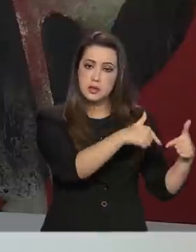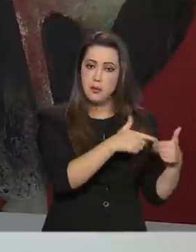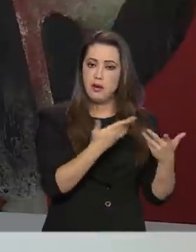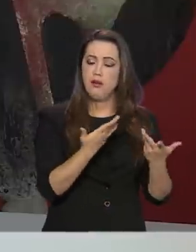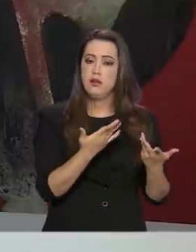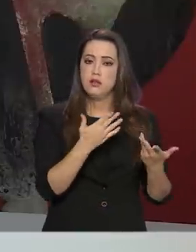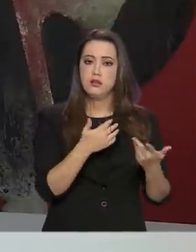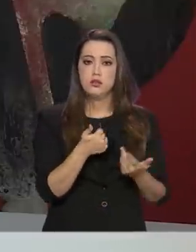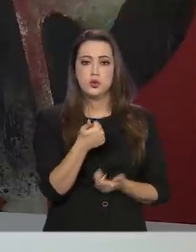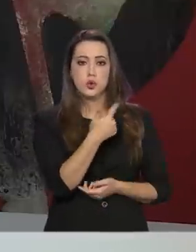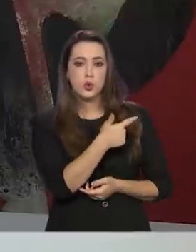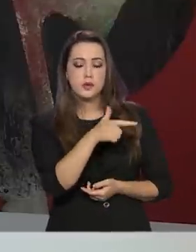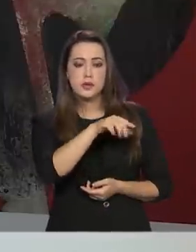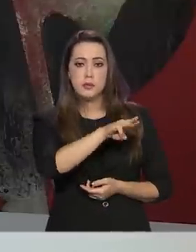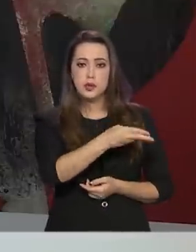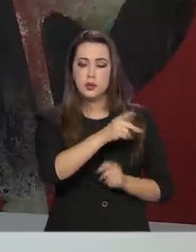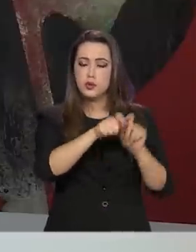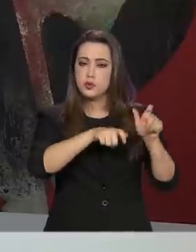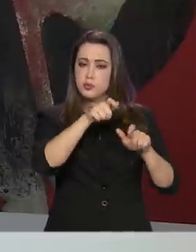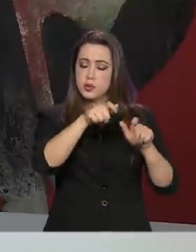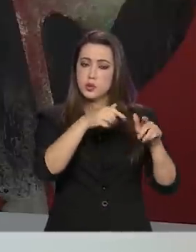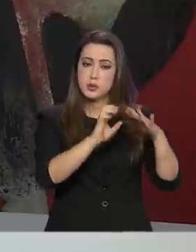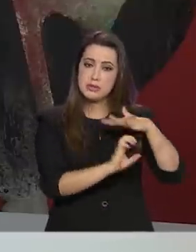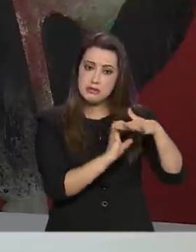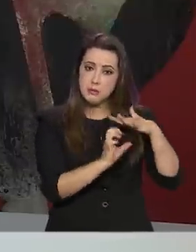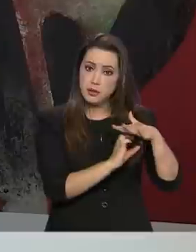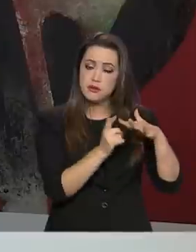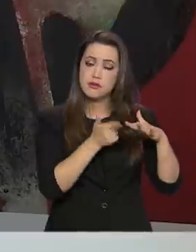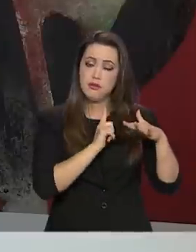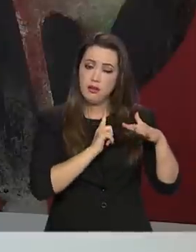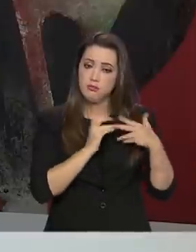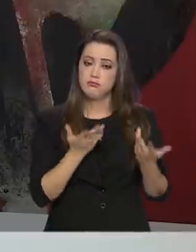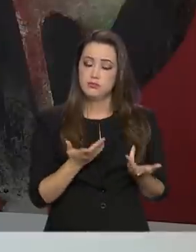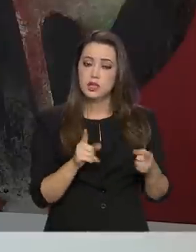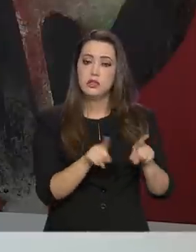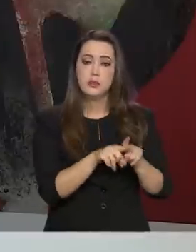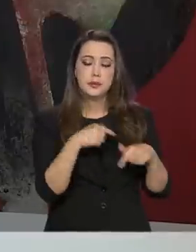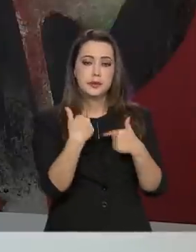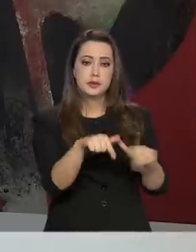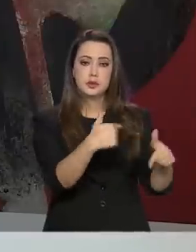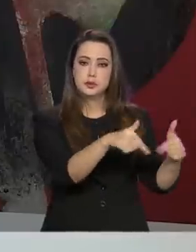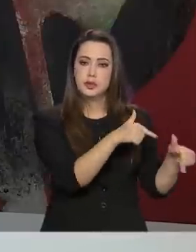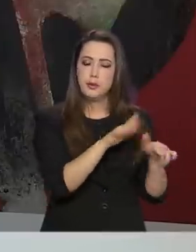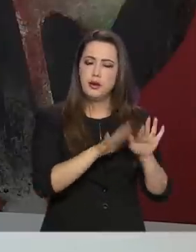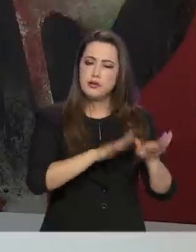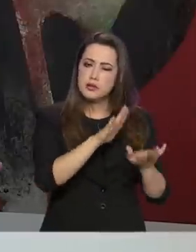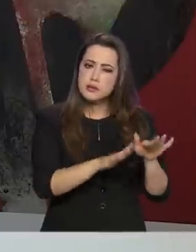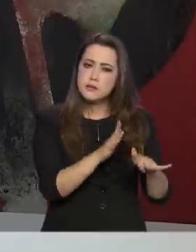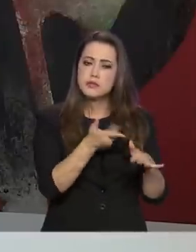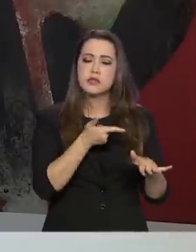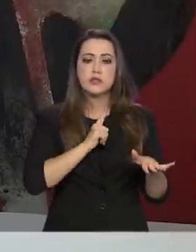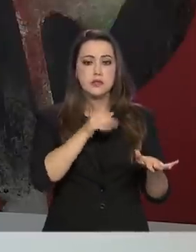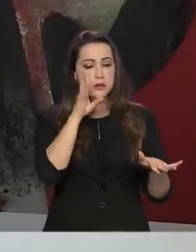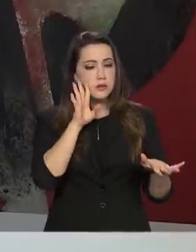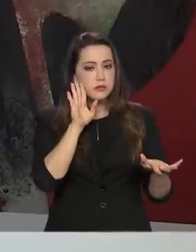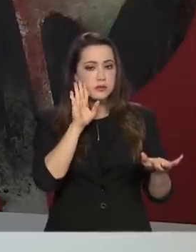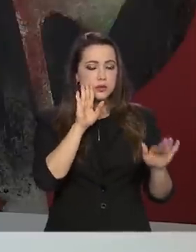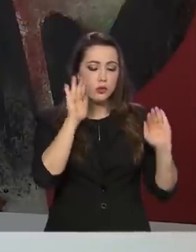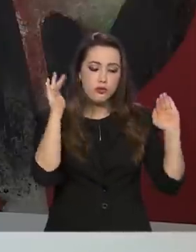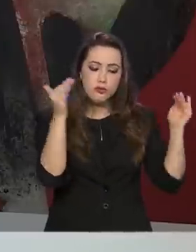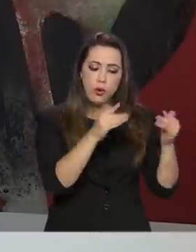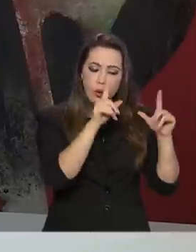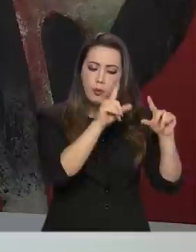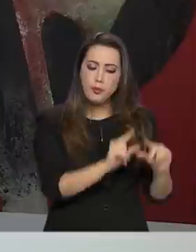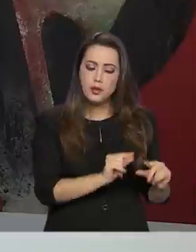quase 2 milhões de empregadores. Algumas medidas que foram tomadas, aparentemente com um enfoque menor, mas muito